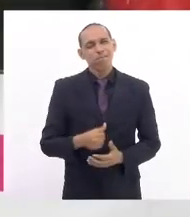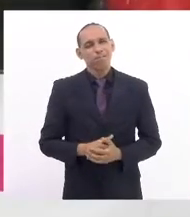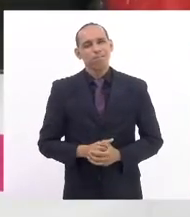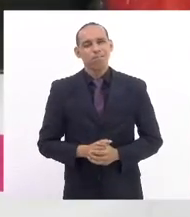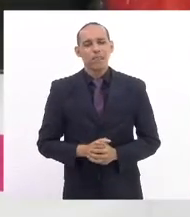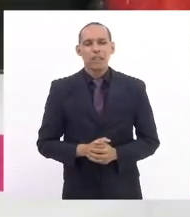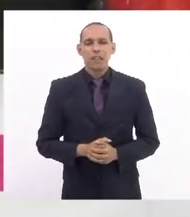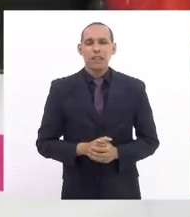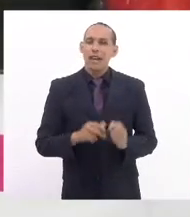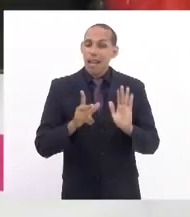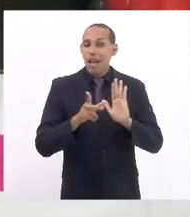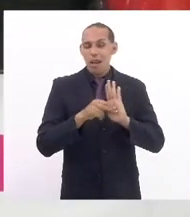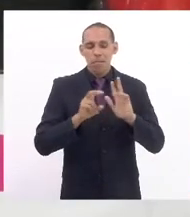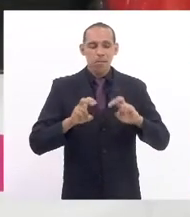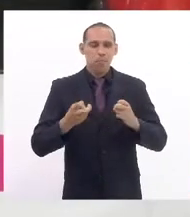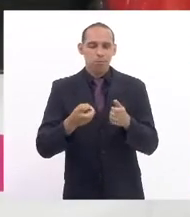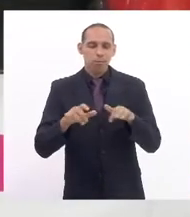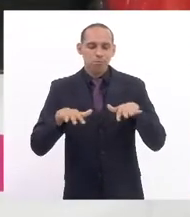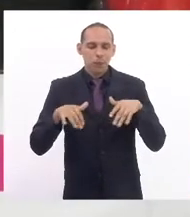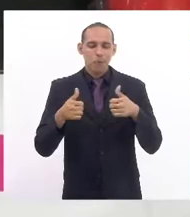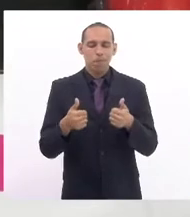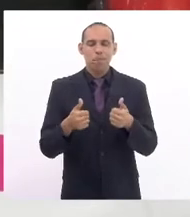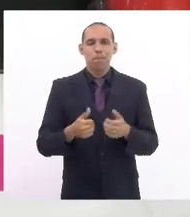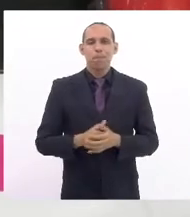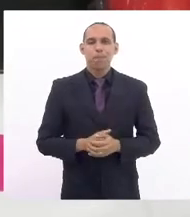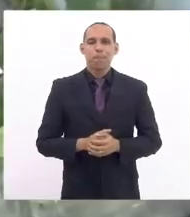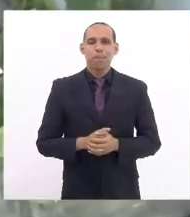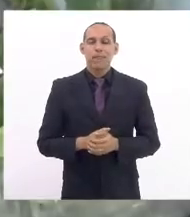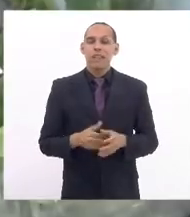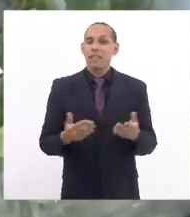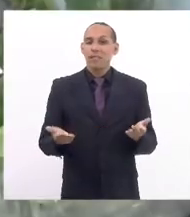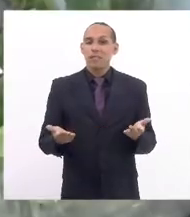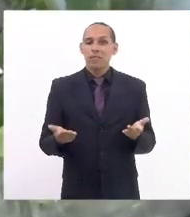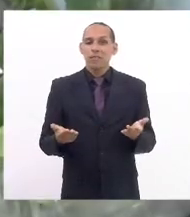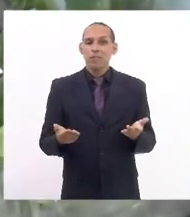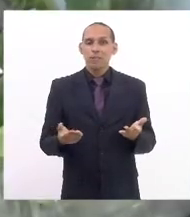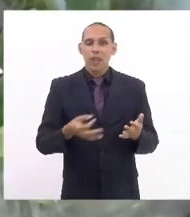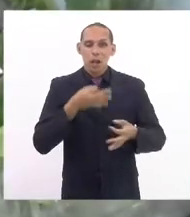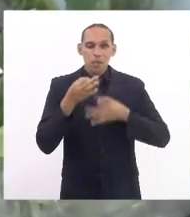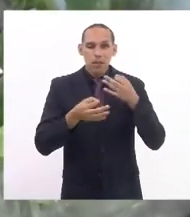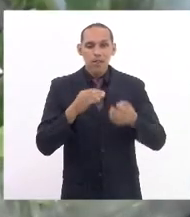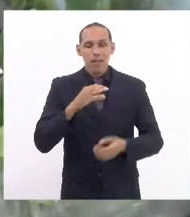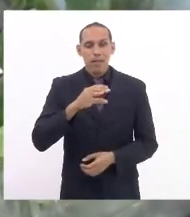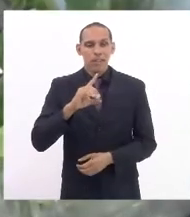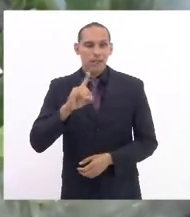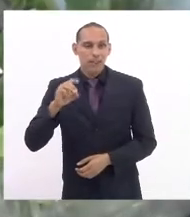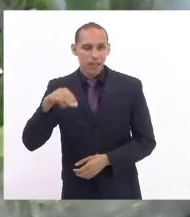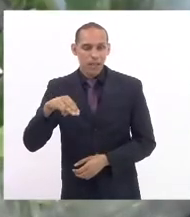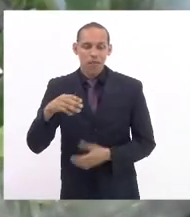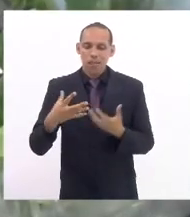São emendas de plenário. Plenário, tá. Então, o parecer da CDDM é favorável, as emendas 1,